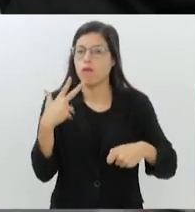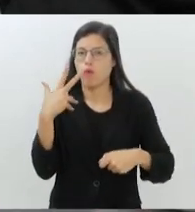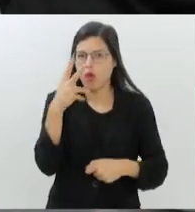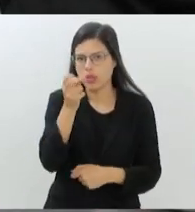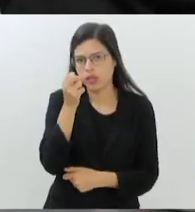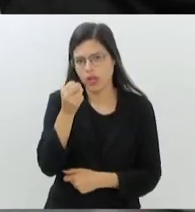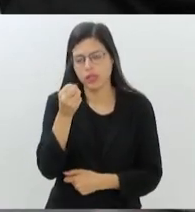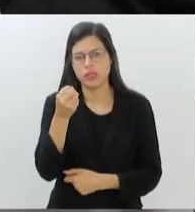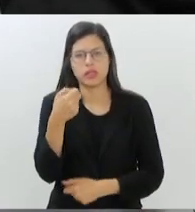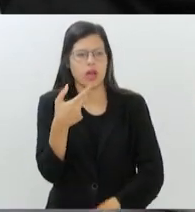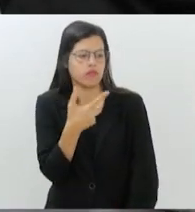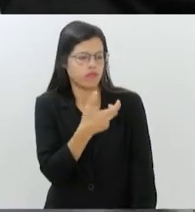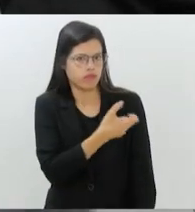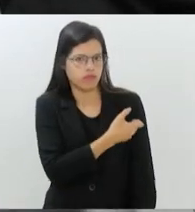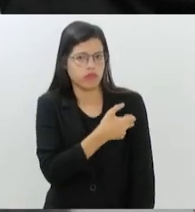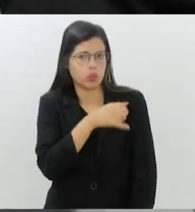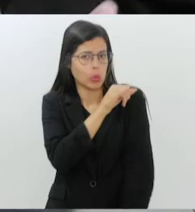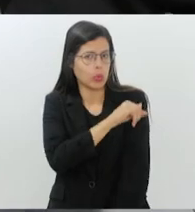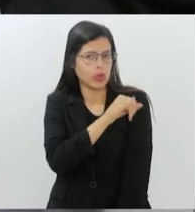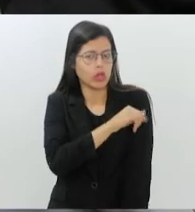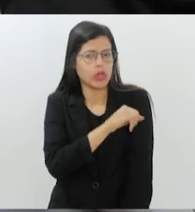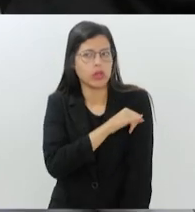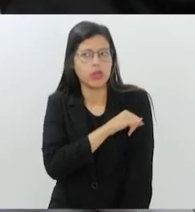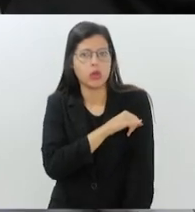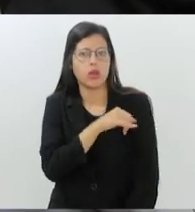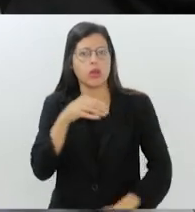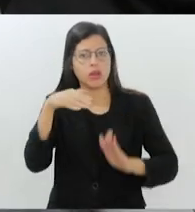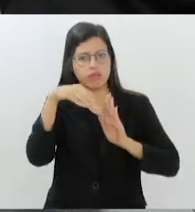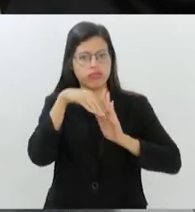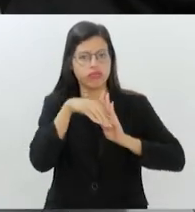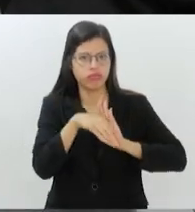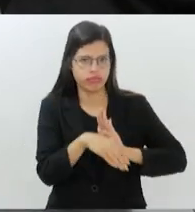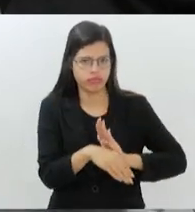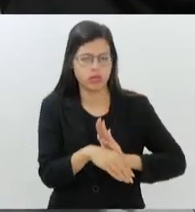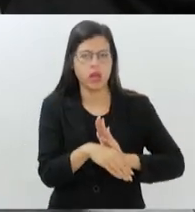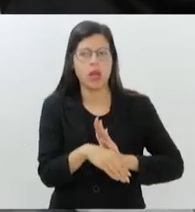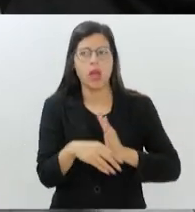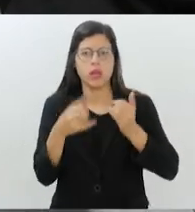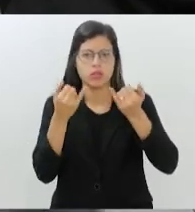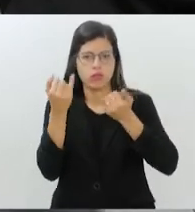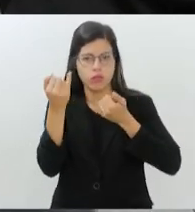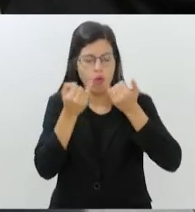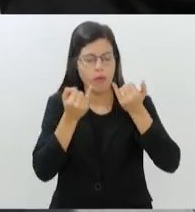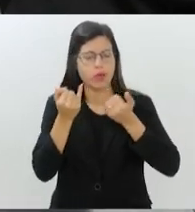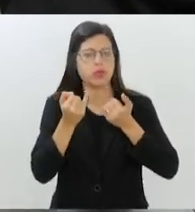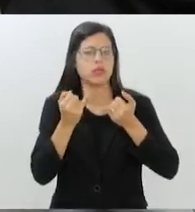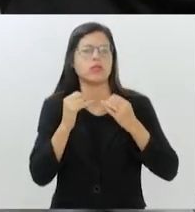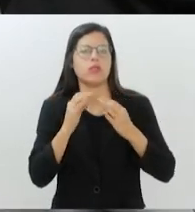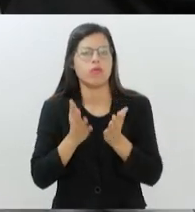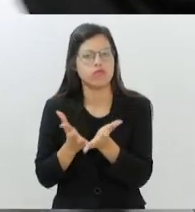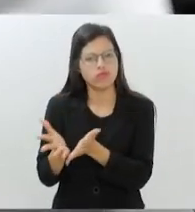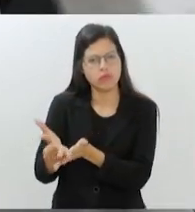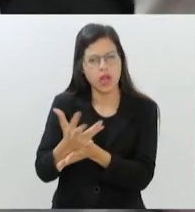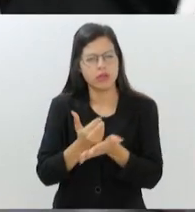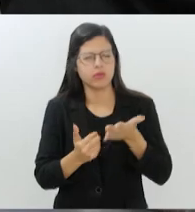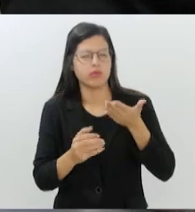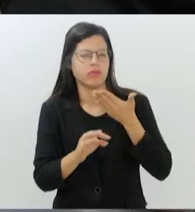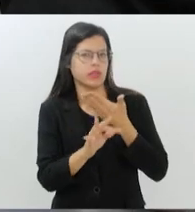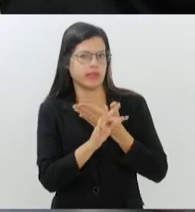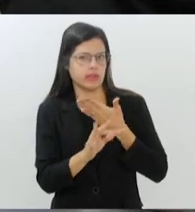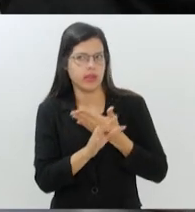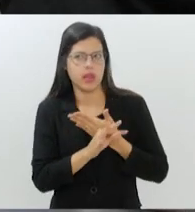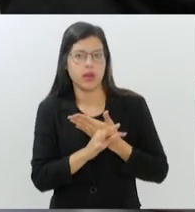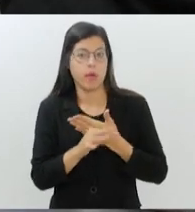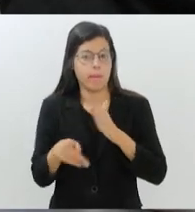as doses no Rio de Janeiro que vinham em frequente queda. Essas informações todas, os dados técnicos que vêm desses